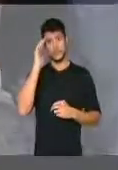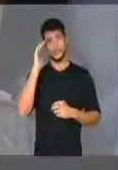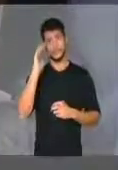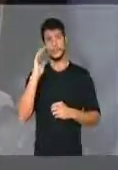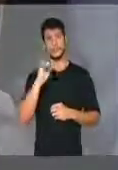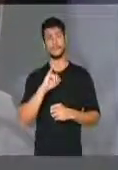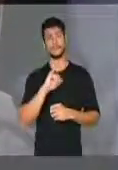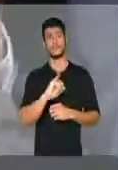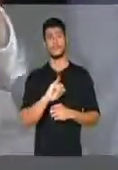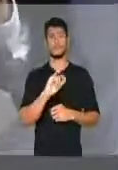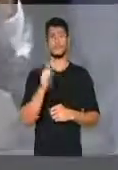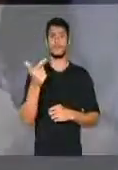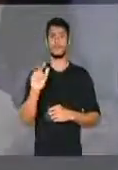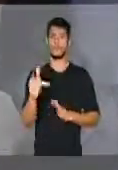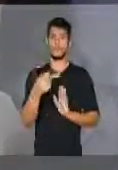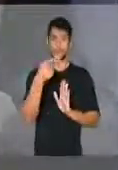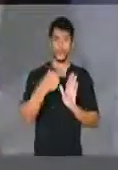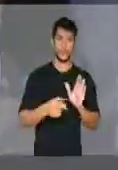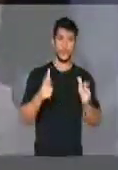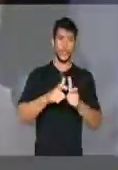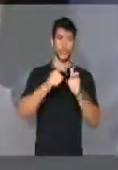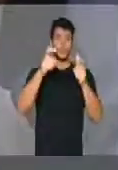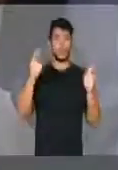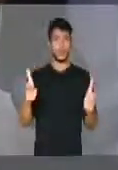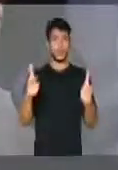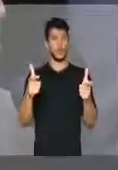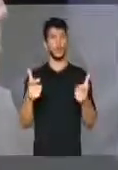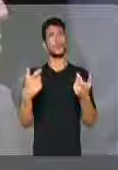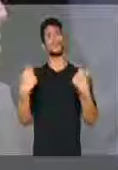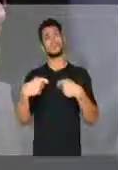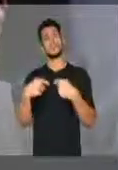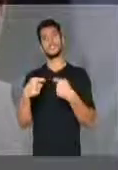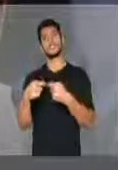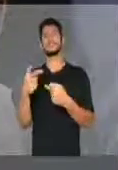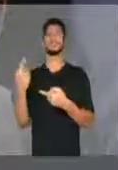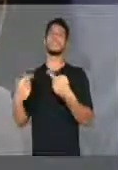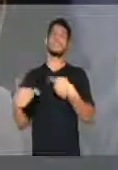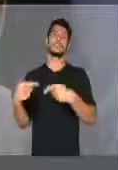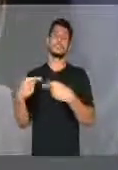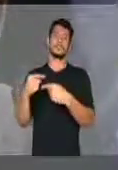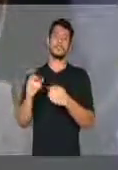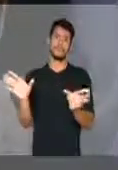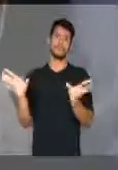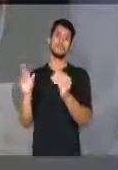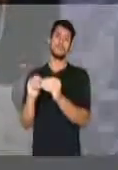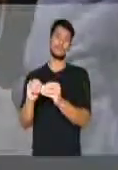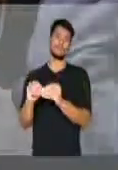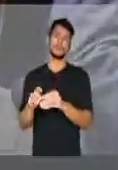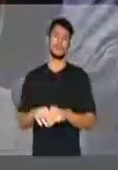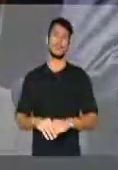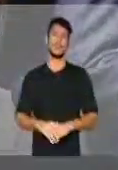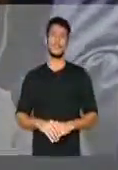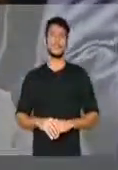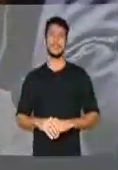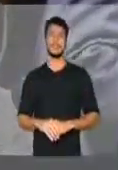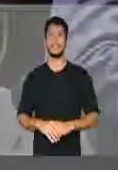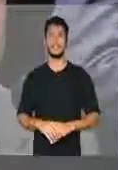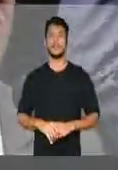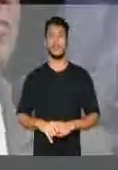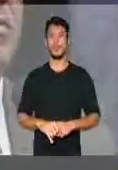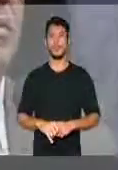na ausência de um projeto macro para ser debatido nesse plenário, é necessário votarmos os projetos que vão fechando as